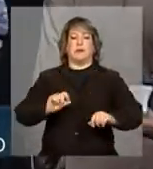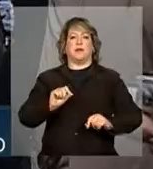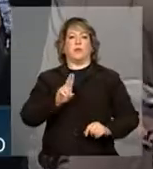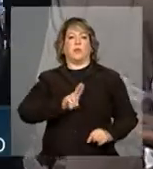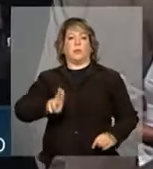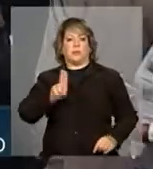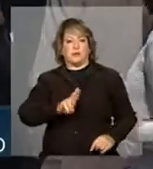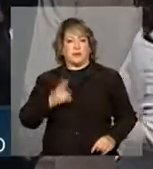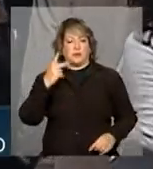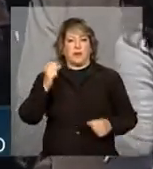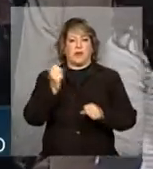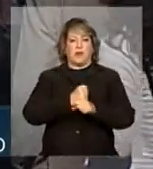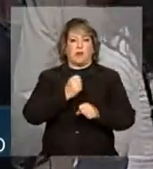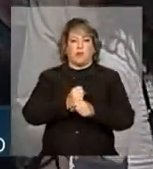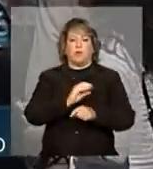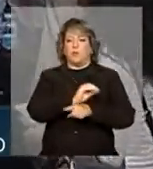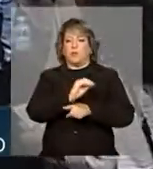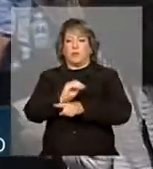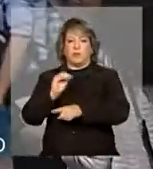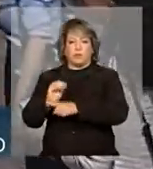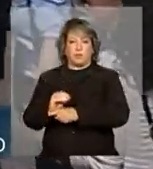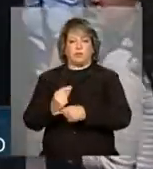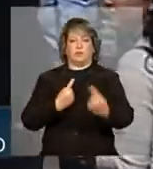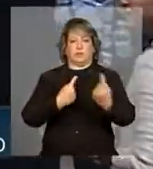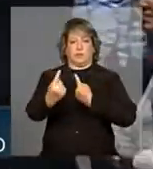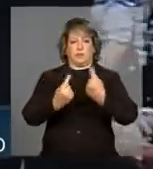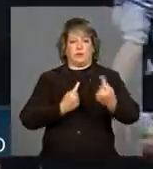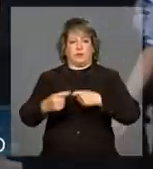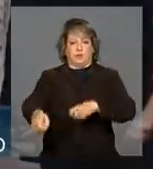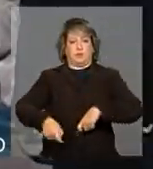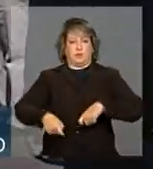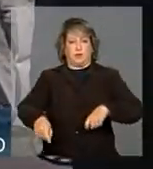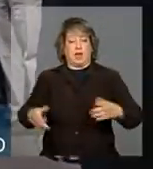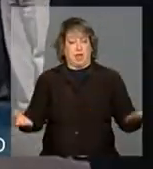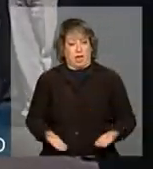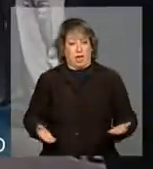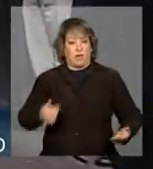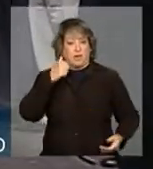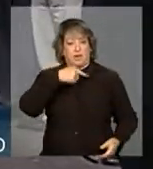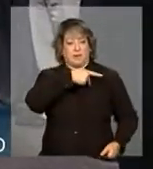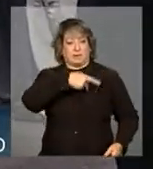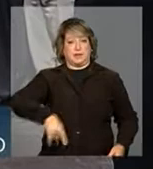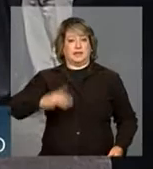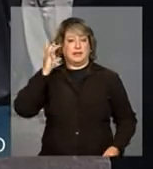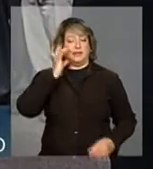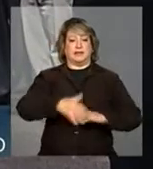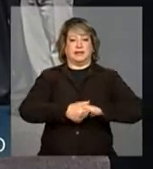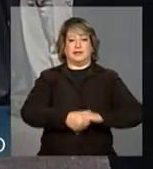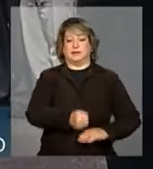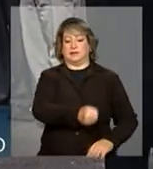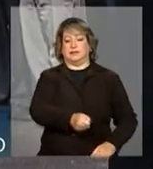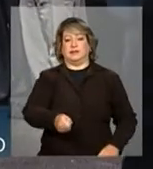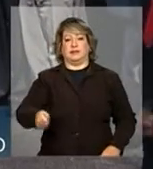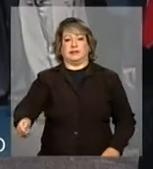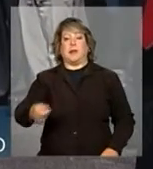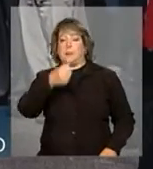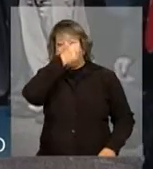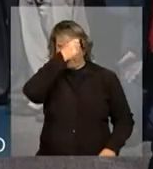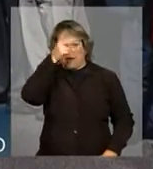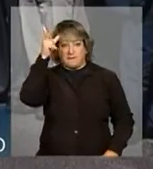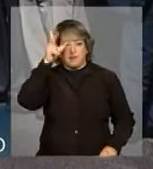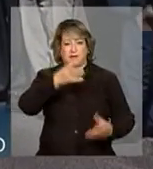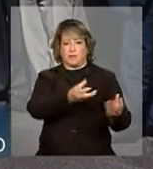de estradas rurais. Neste momento, a presidenta Dilma Rousseff cumprimenta prefeitos que serão